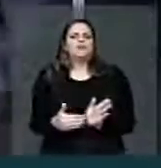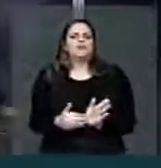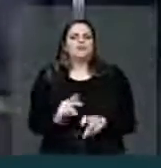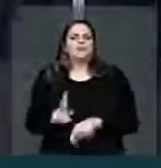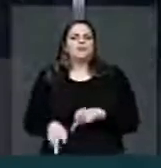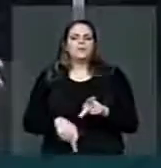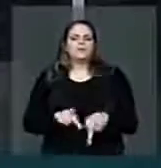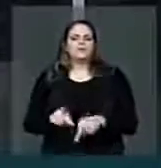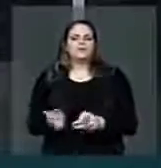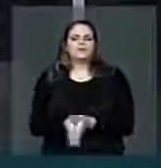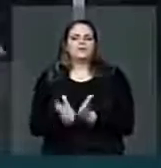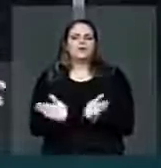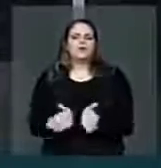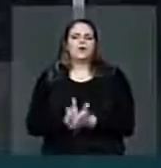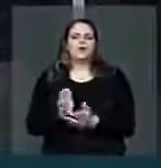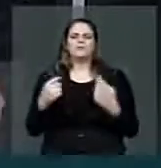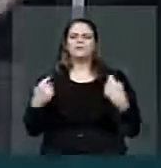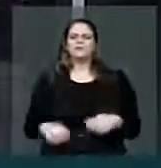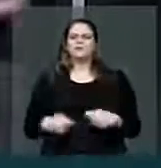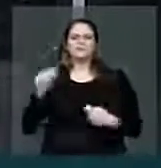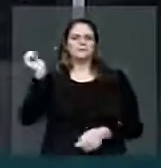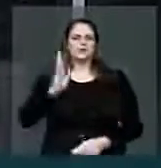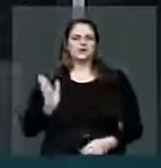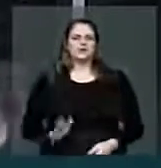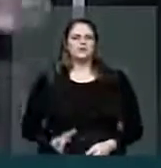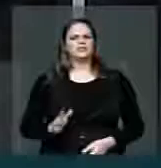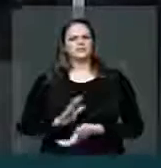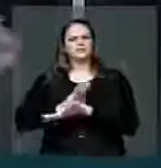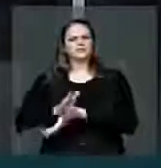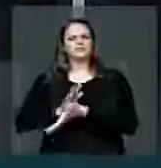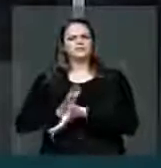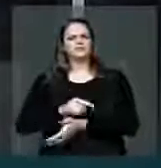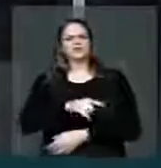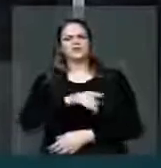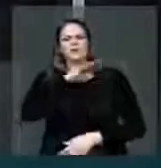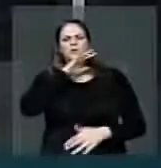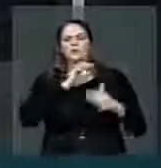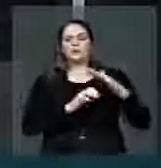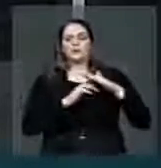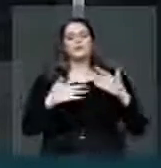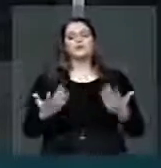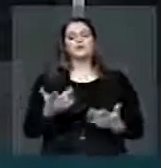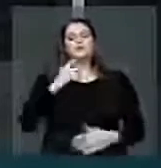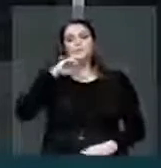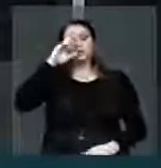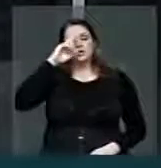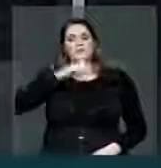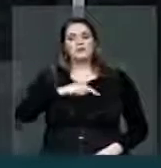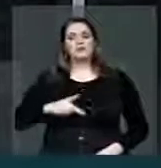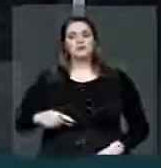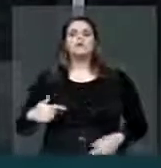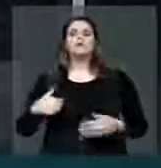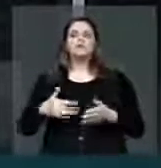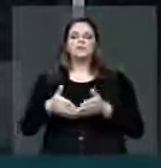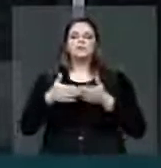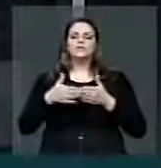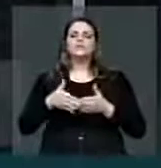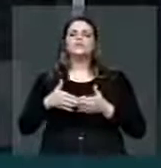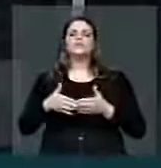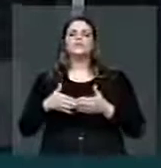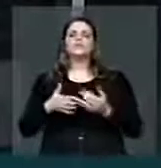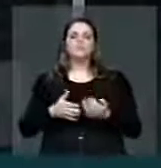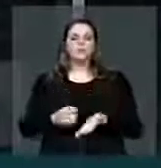brasileiros pobres, carentes e que ainda são massacrados por uma empresa estrangeira. Portanto, Sr. Presidente, fica aqui o meu apelo e a minha